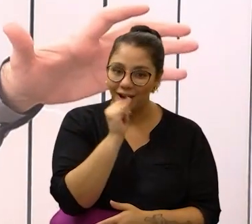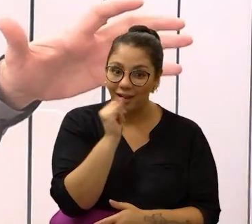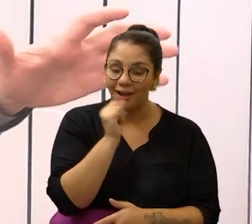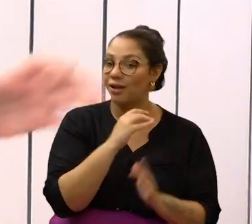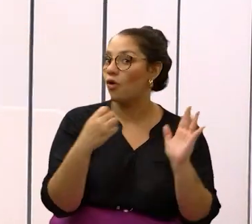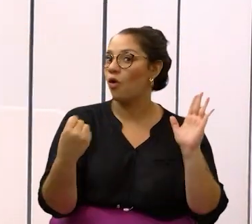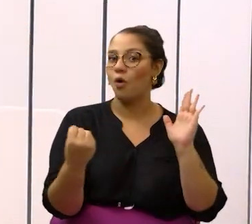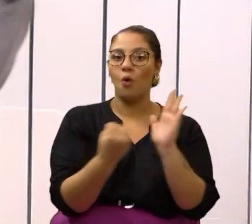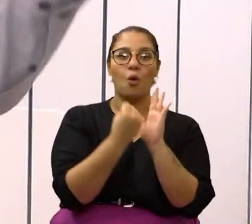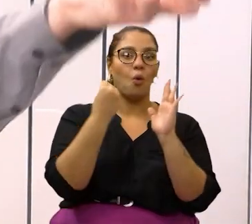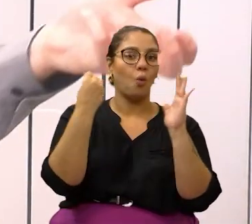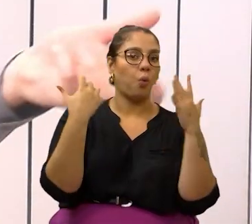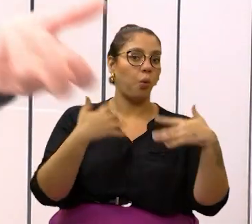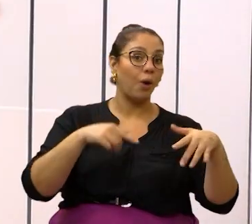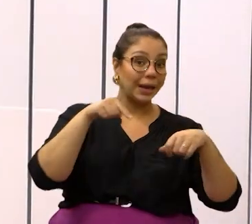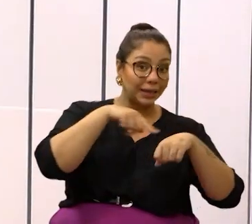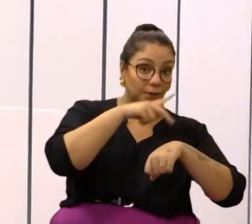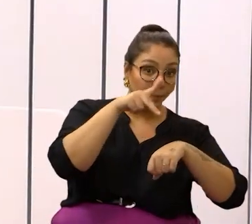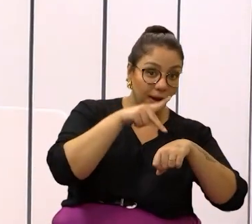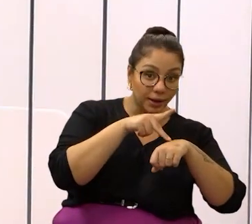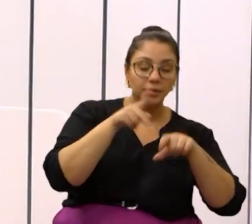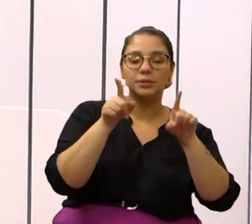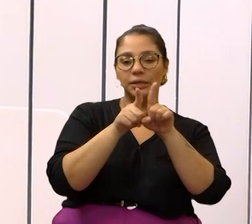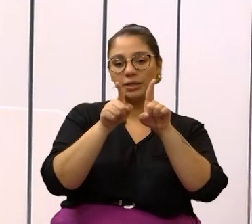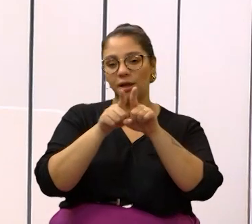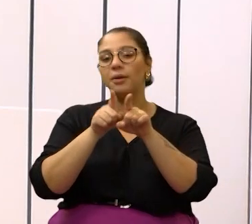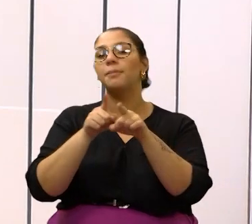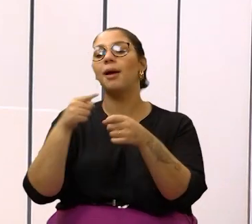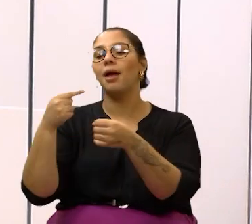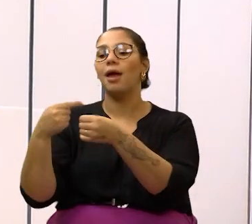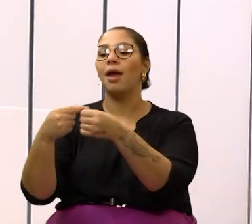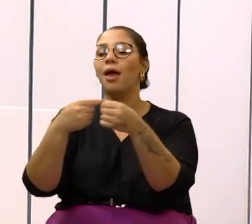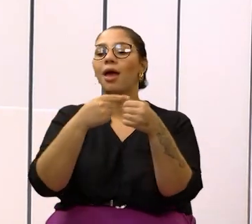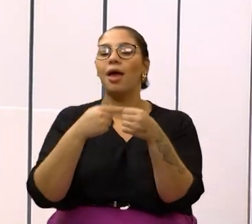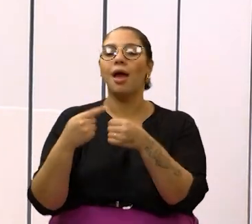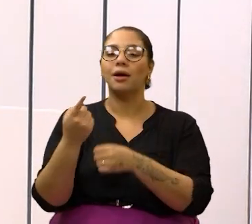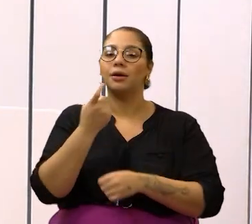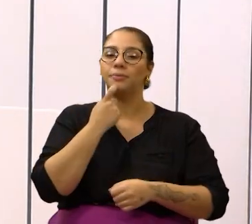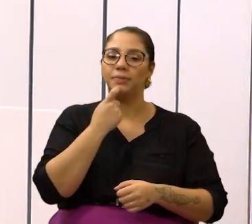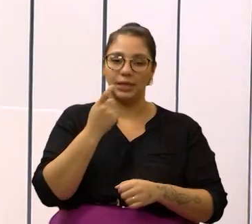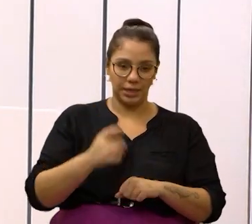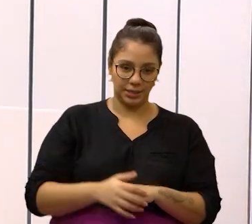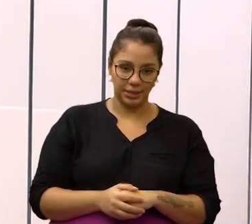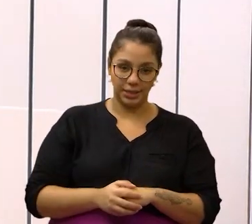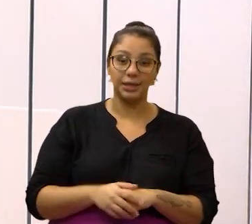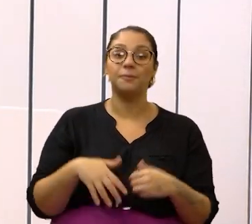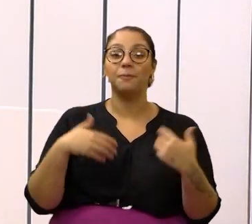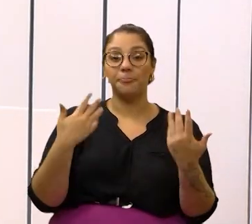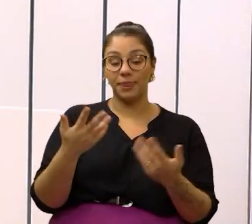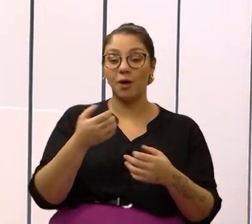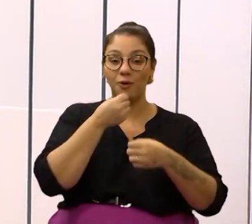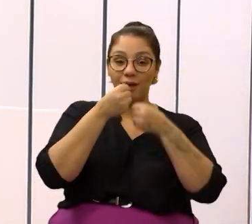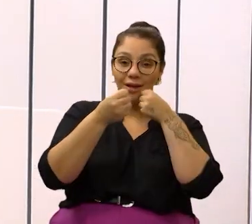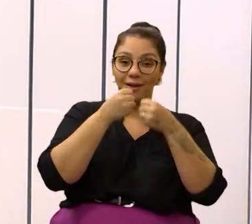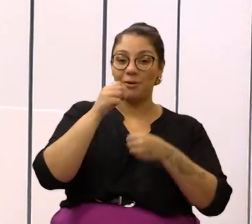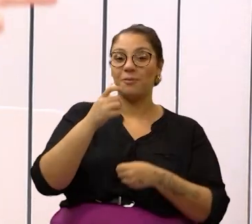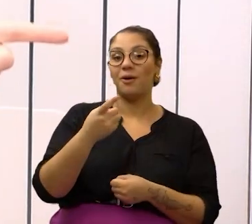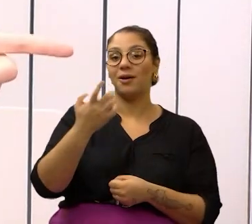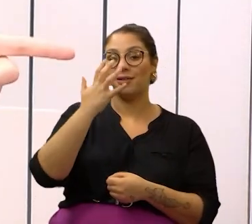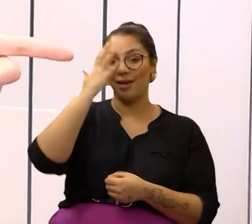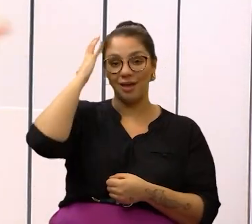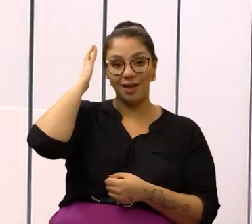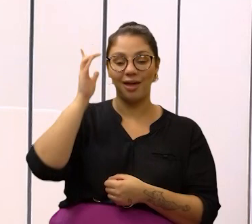tão marcantes tanto no país quanto na região metropolitana de Campinas. A repórter Dalila Pereira